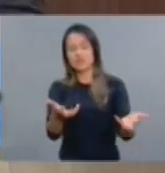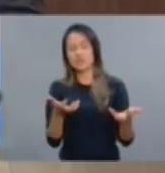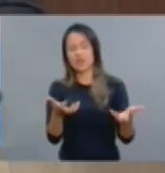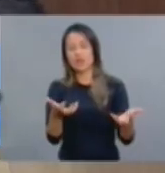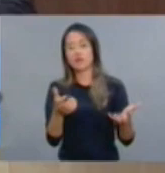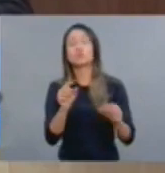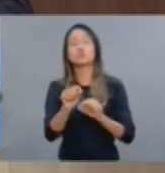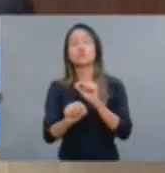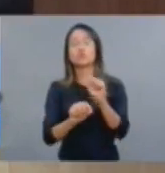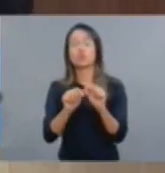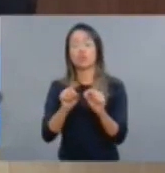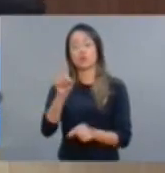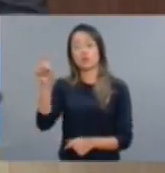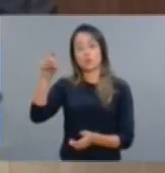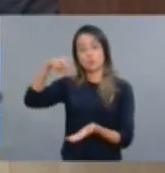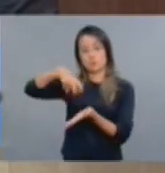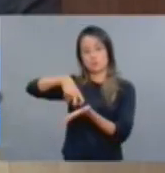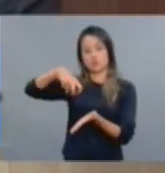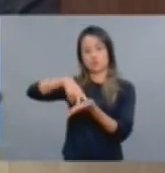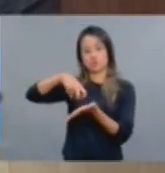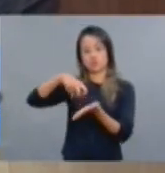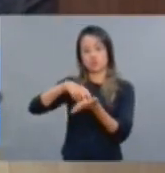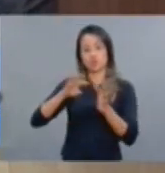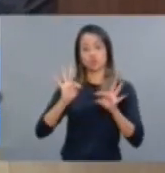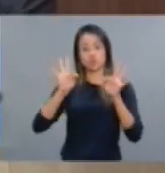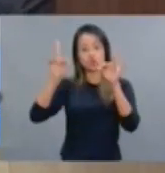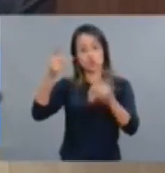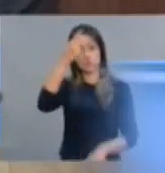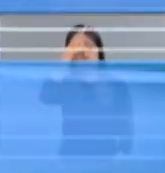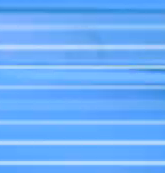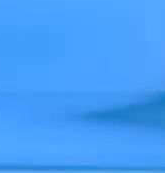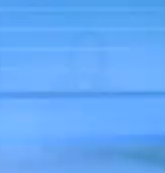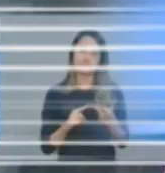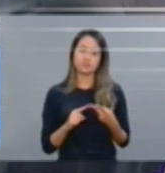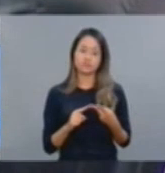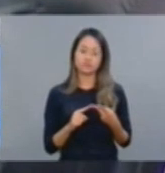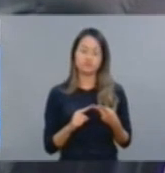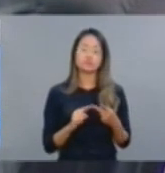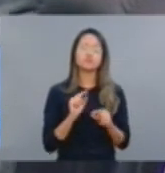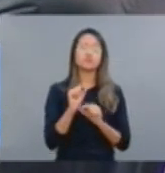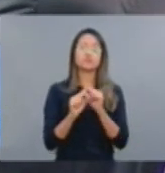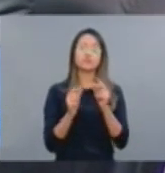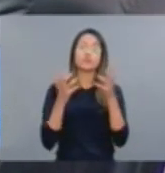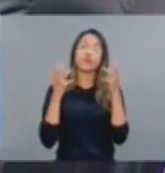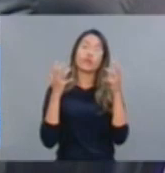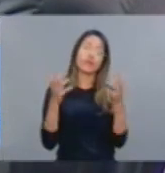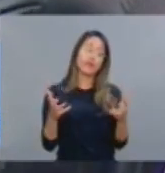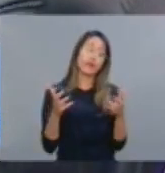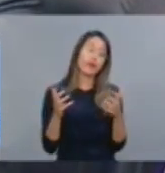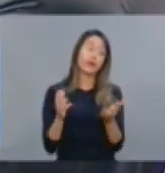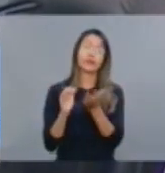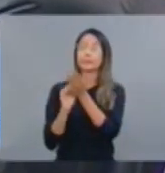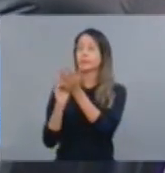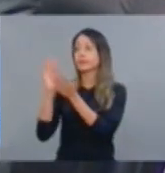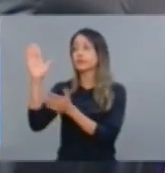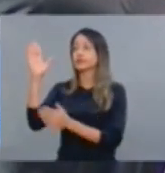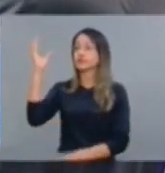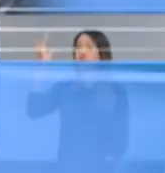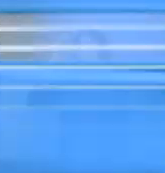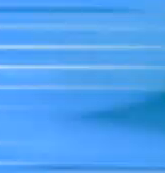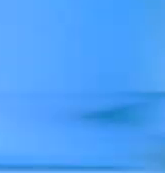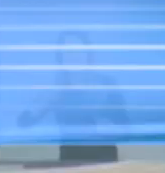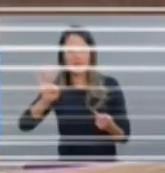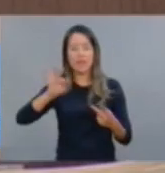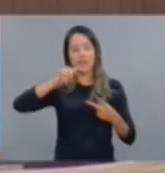Sejam punidos todos os que praticaram os desvios de conduta. Querem porque querem tirar a presidenta porque perderam a